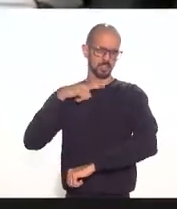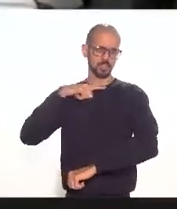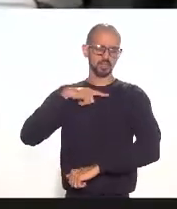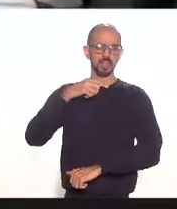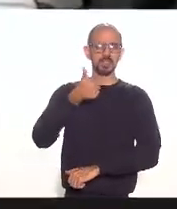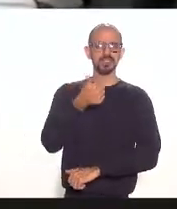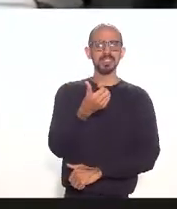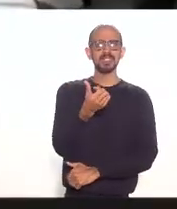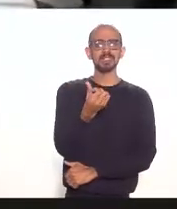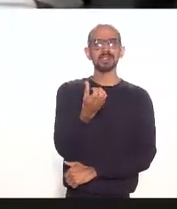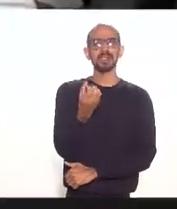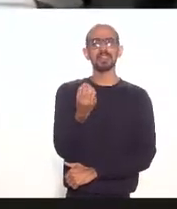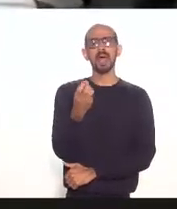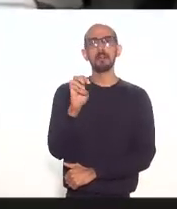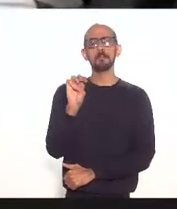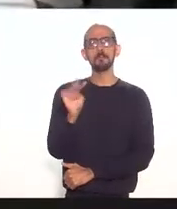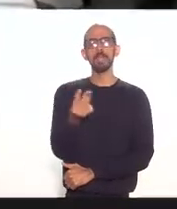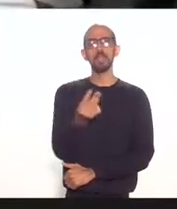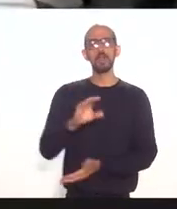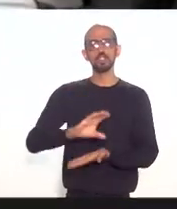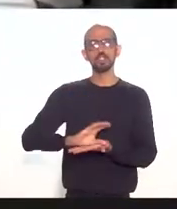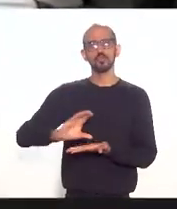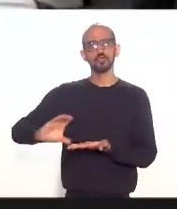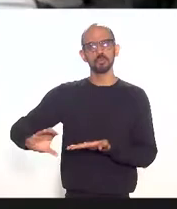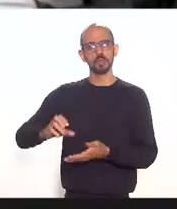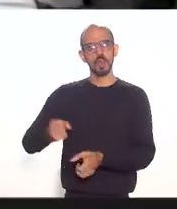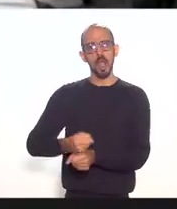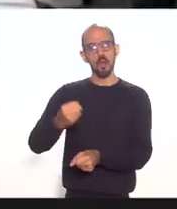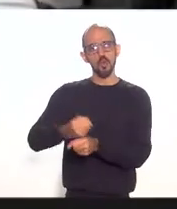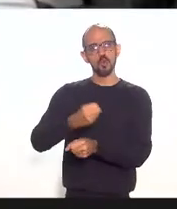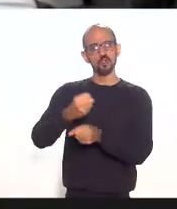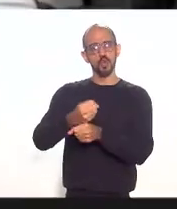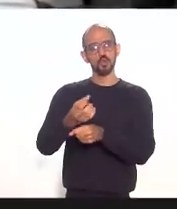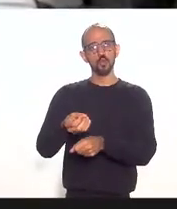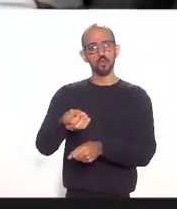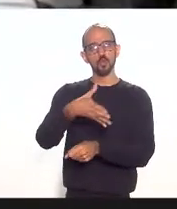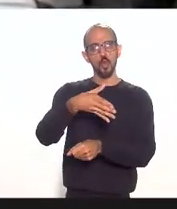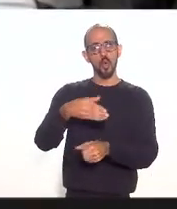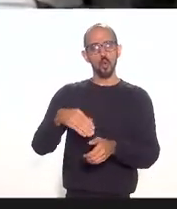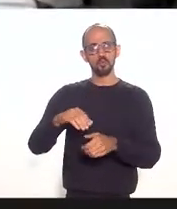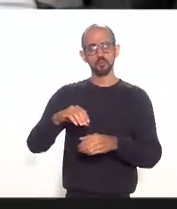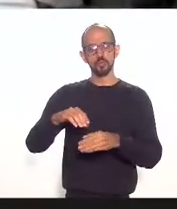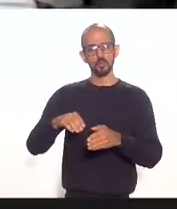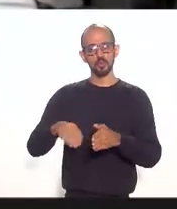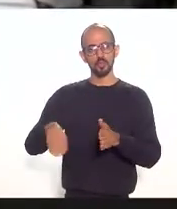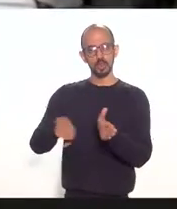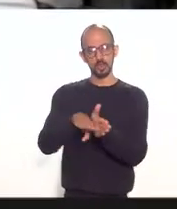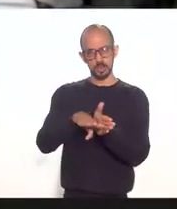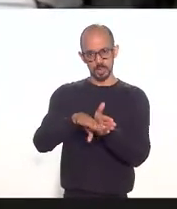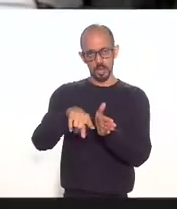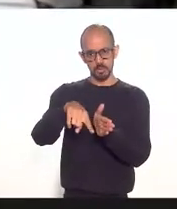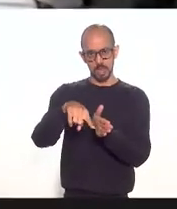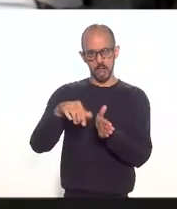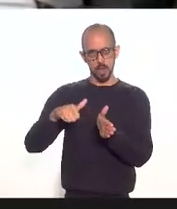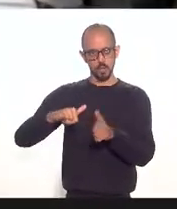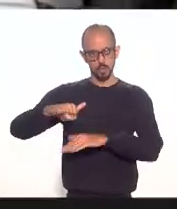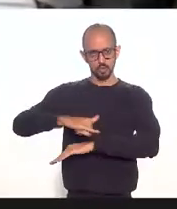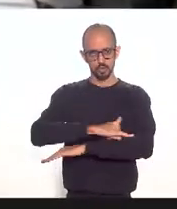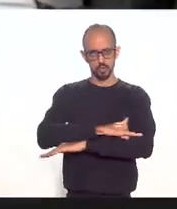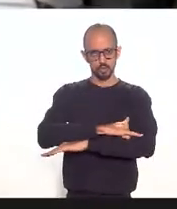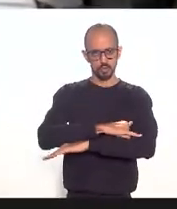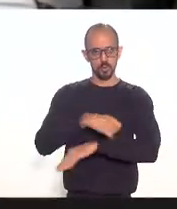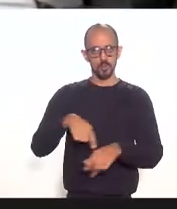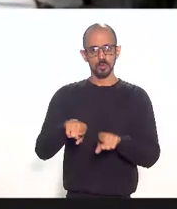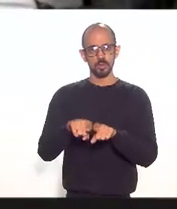160 milhões só na construção de um novo terminal que vai começar também e também na